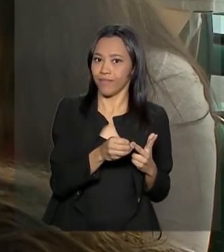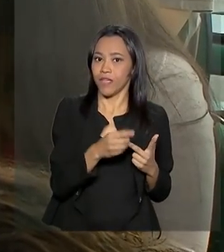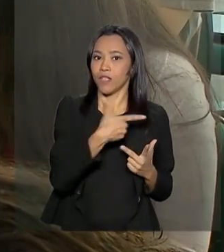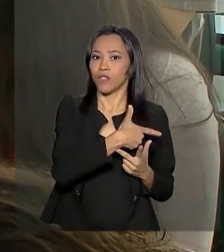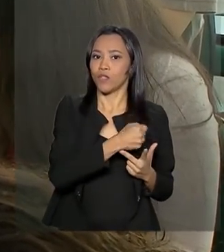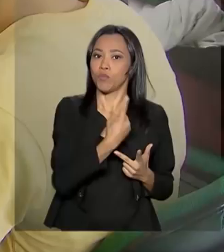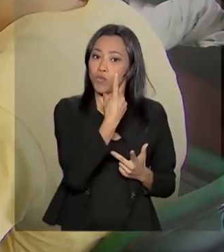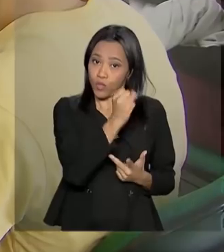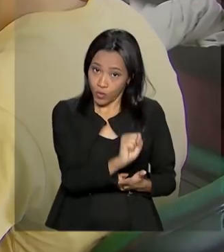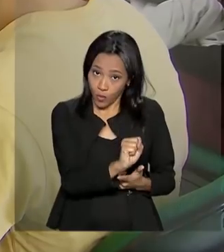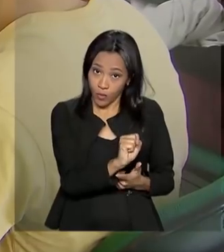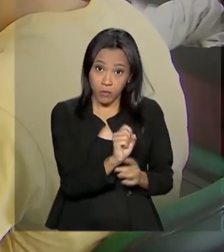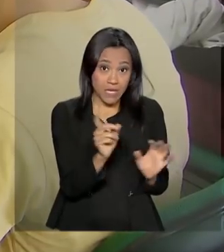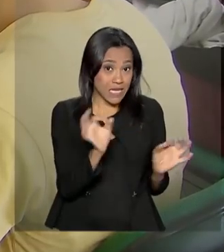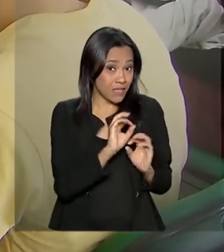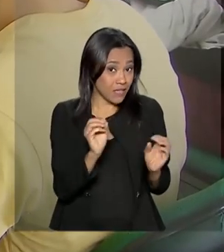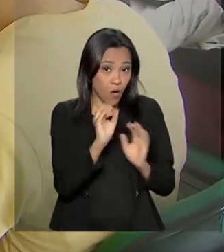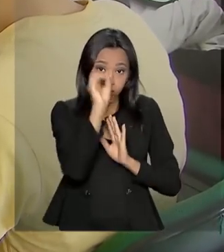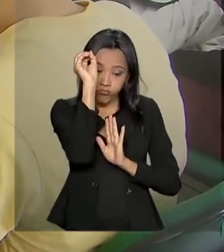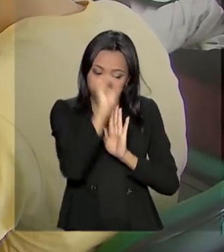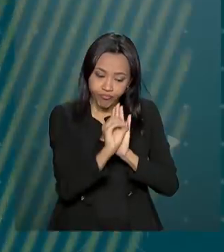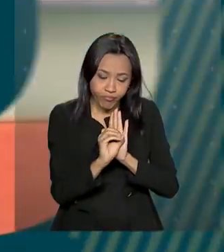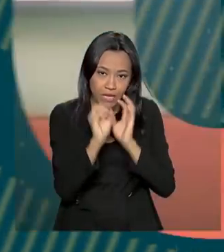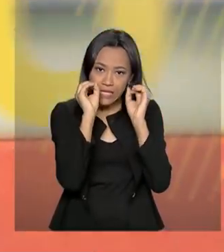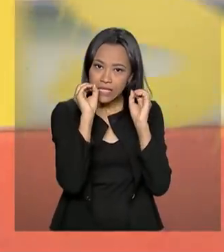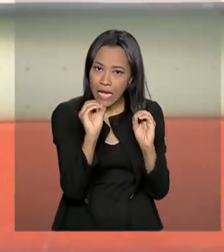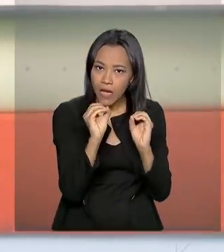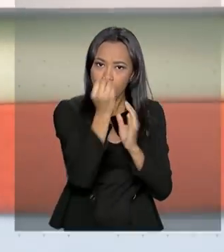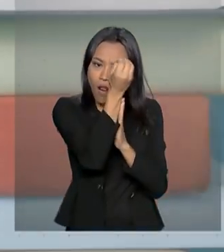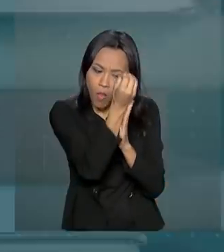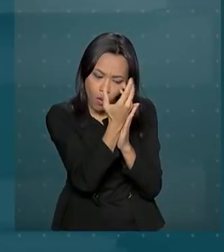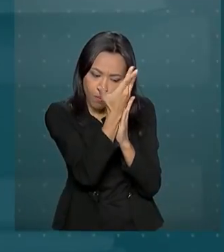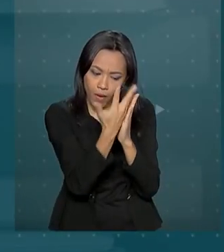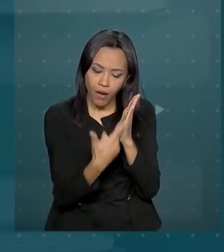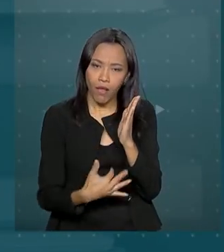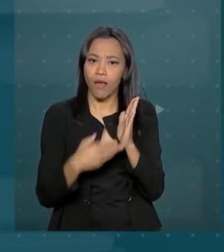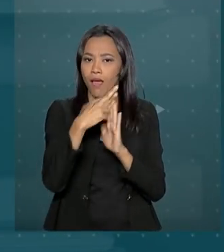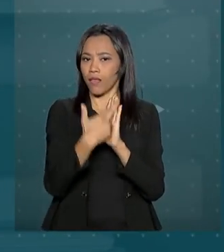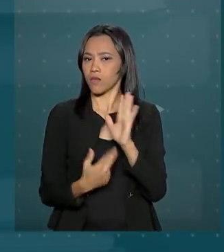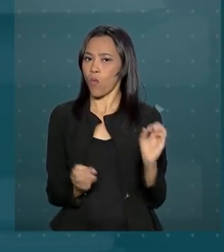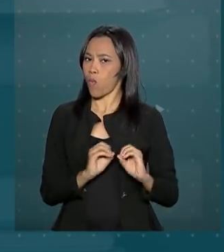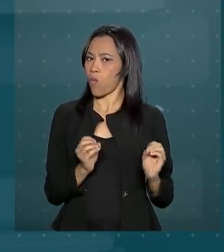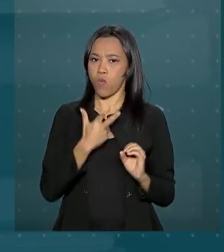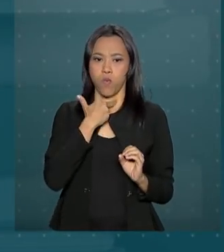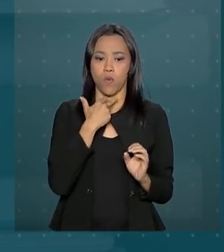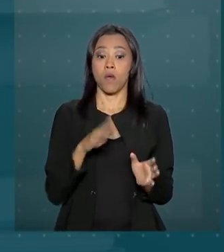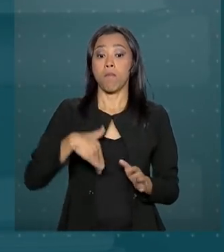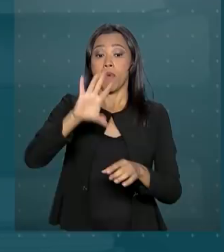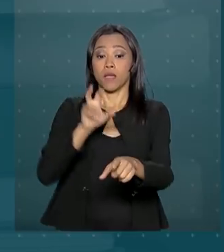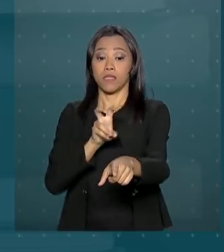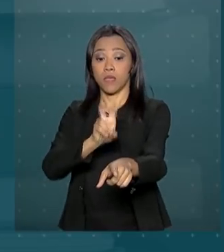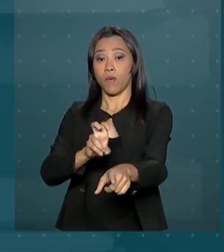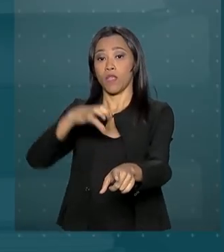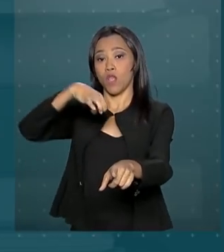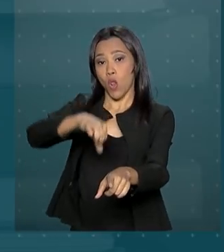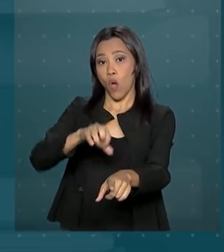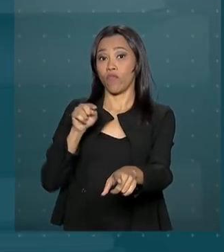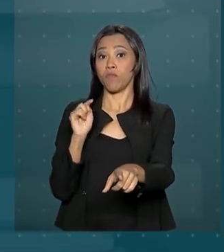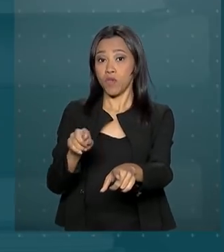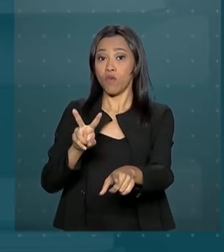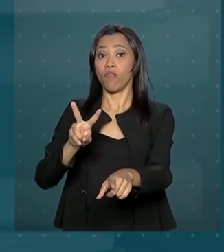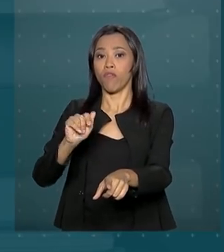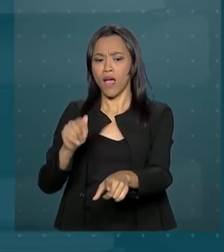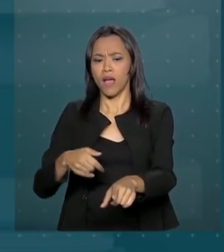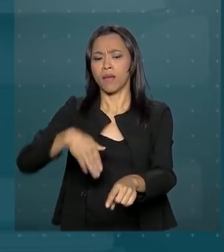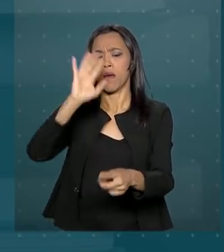2018 e não ter zerado a redação. Ao todo, serão ofertadas mais de 59 mil vagas em 1.700